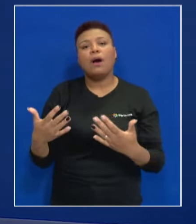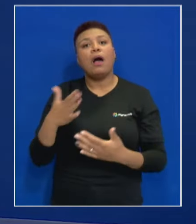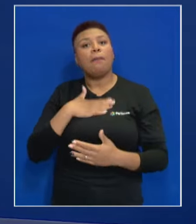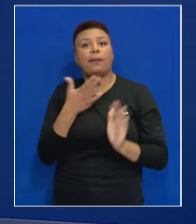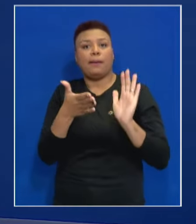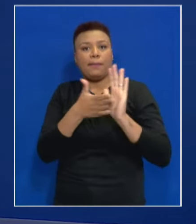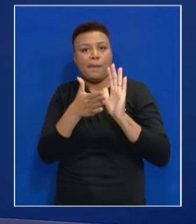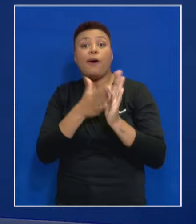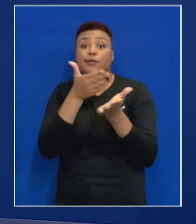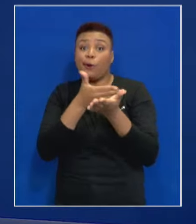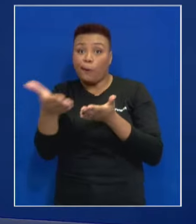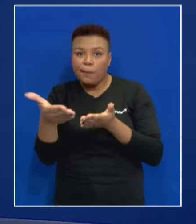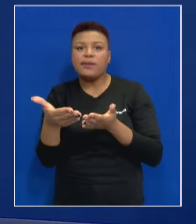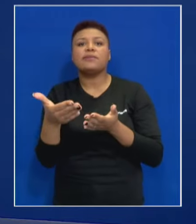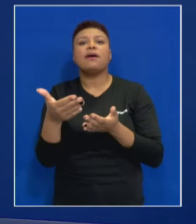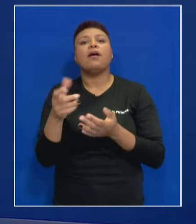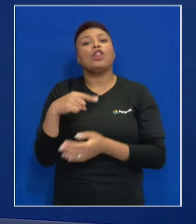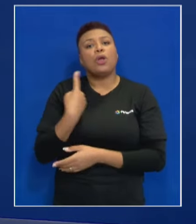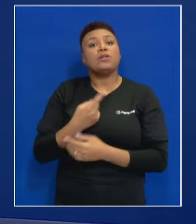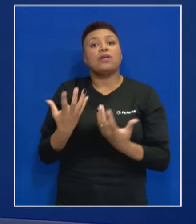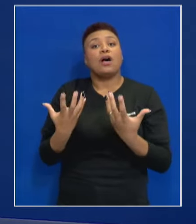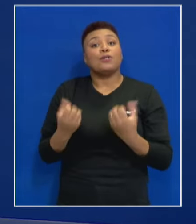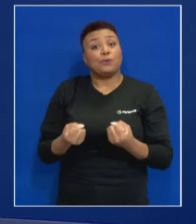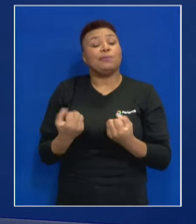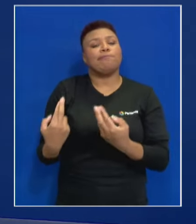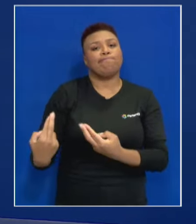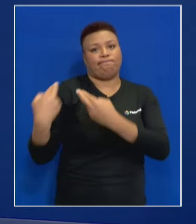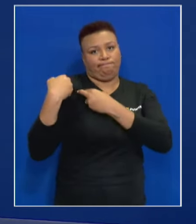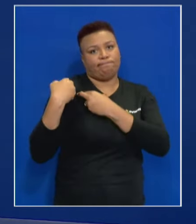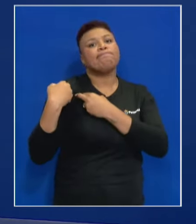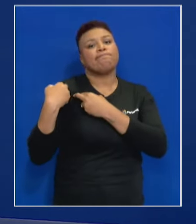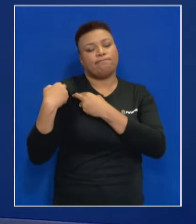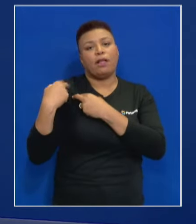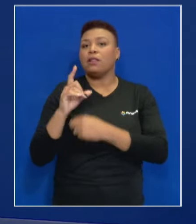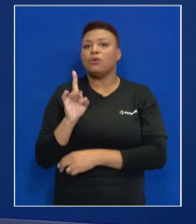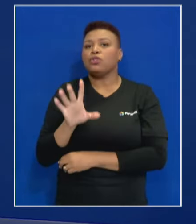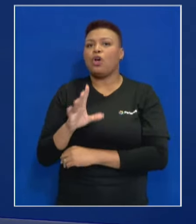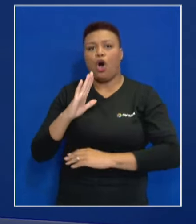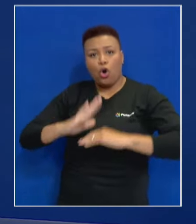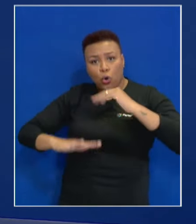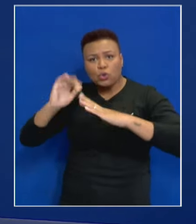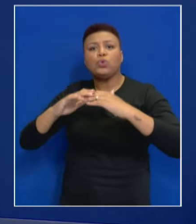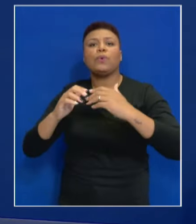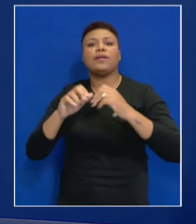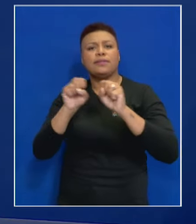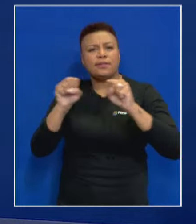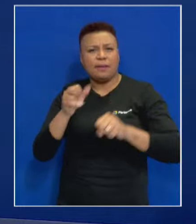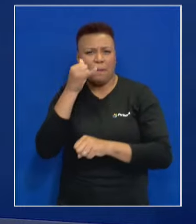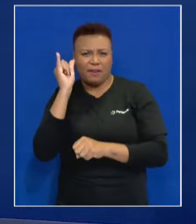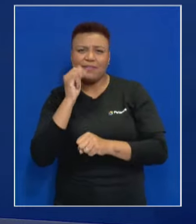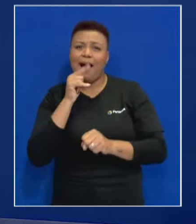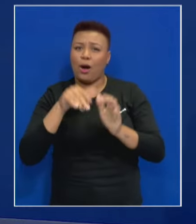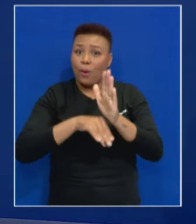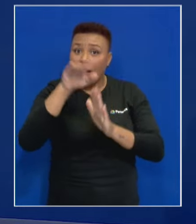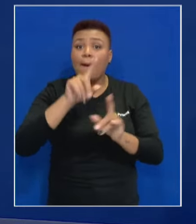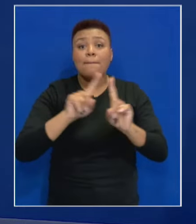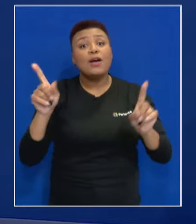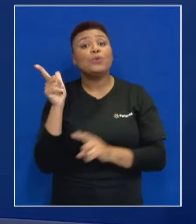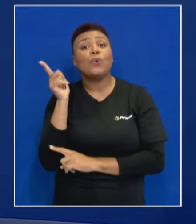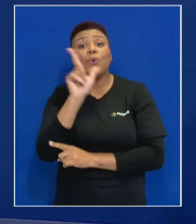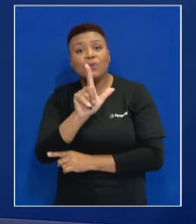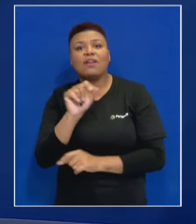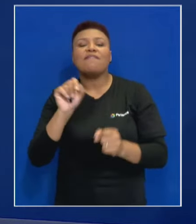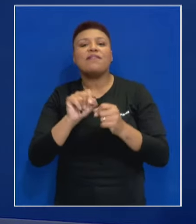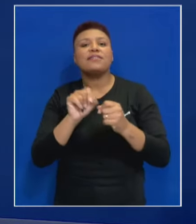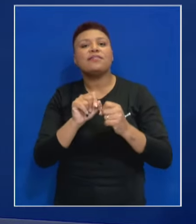proposta começa em nós assumirmos essa responsabilidade por não apenas reconstruir o sistema de proteção contra as cheias, mas conseguirmos